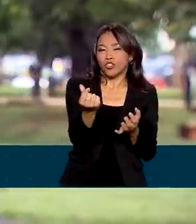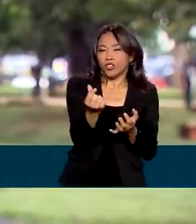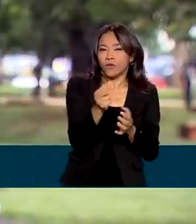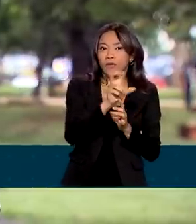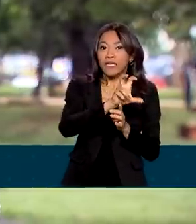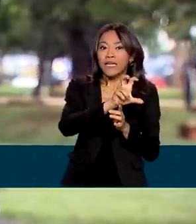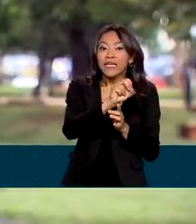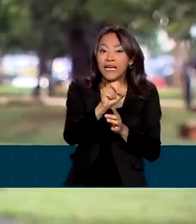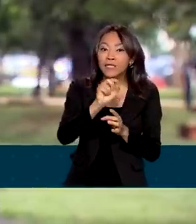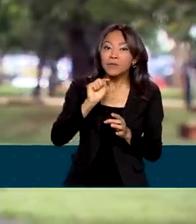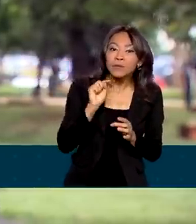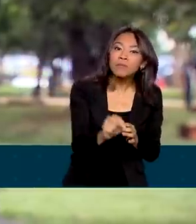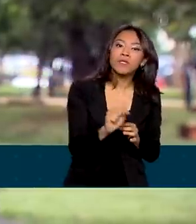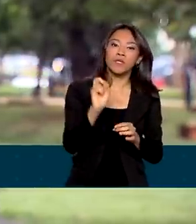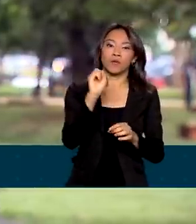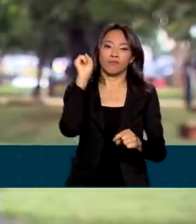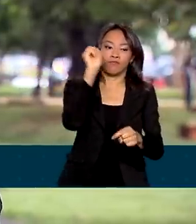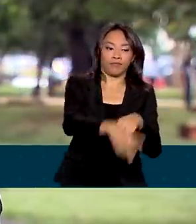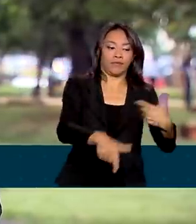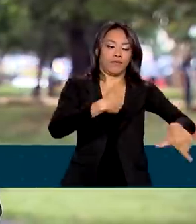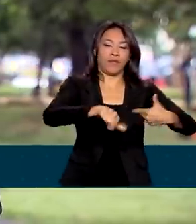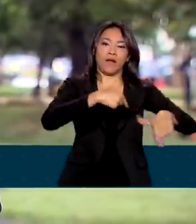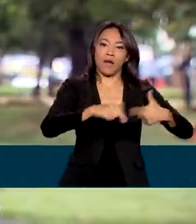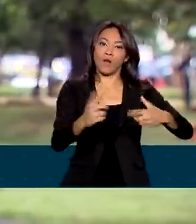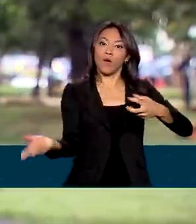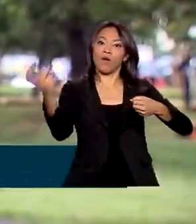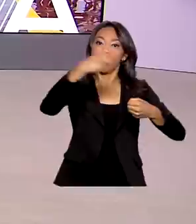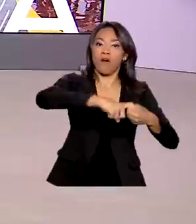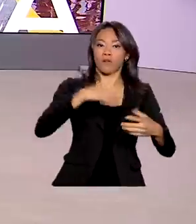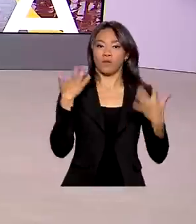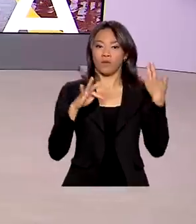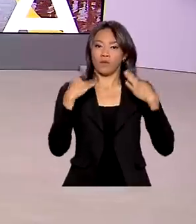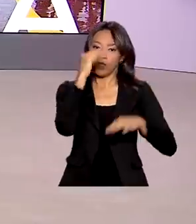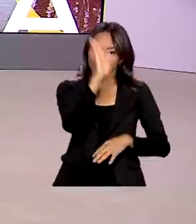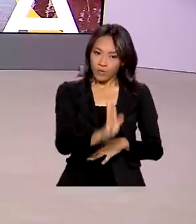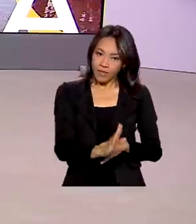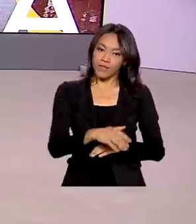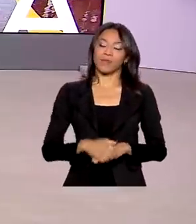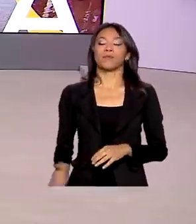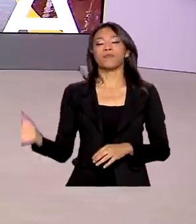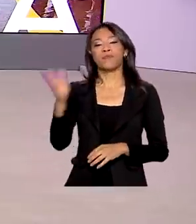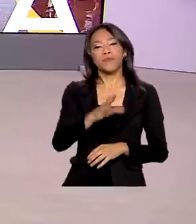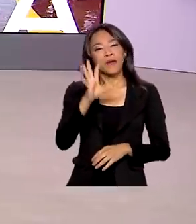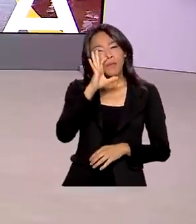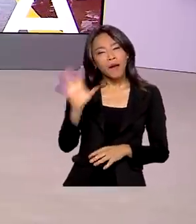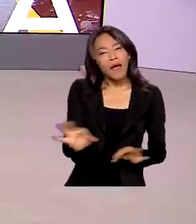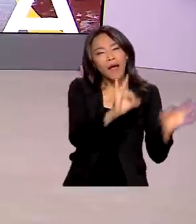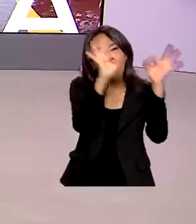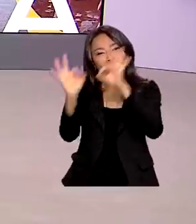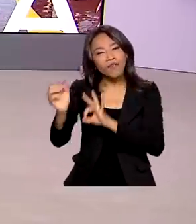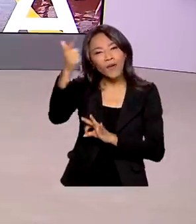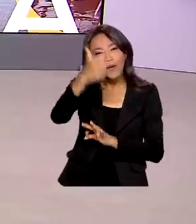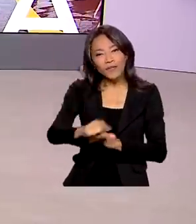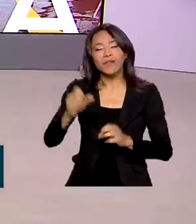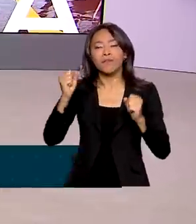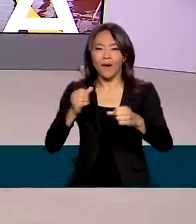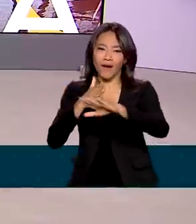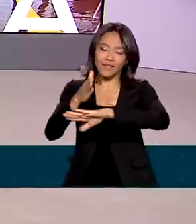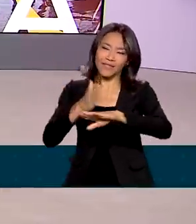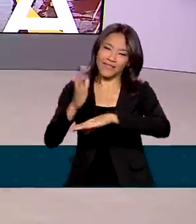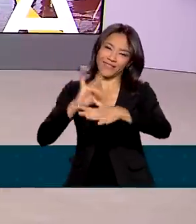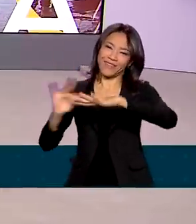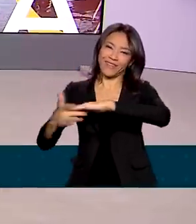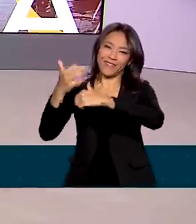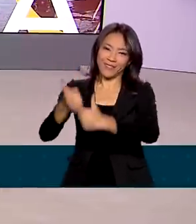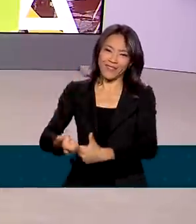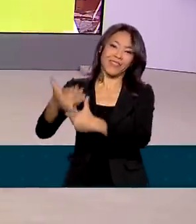mil empregos com a retomada do turismo no Brasil. Para rever as reportagens de hoje, acesse as nossas redes sociais.